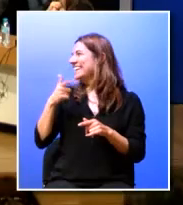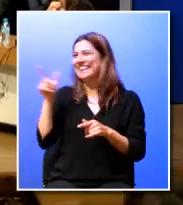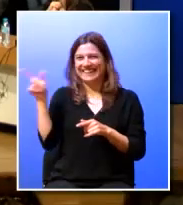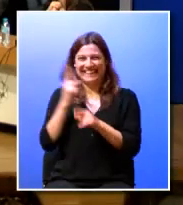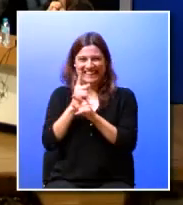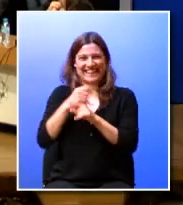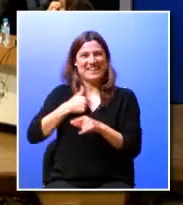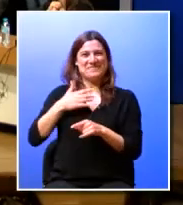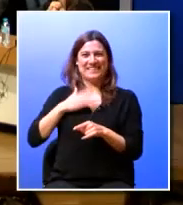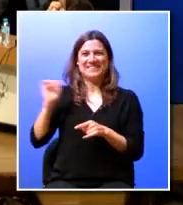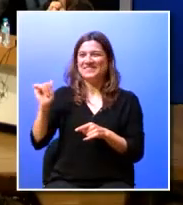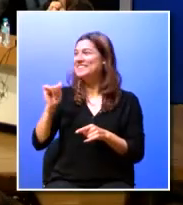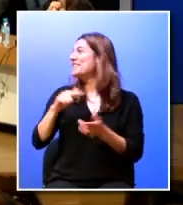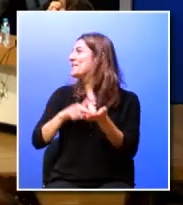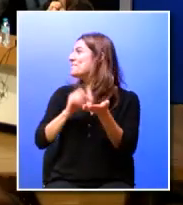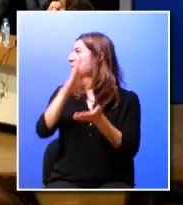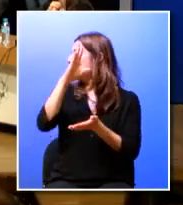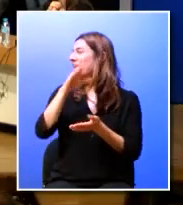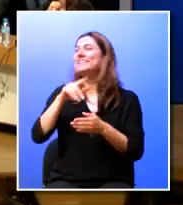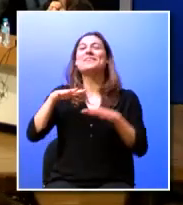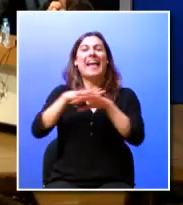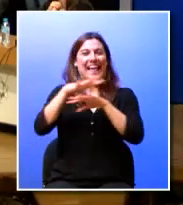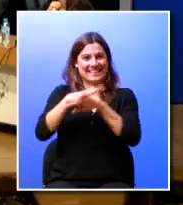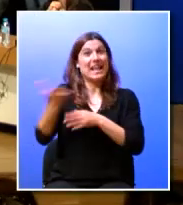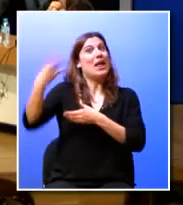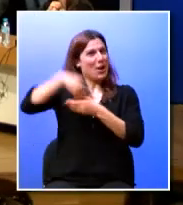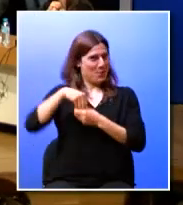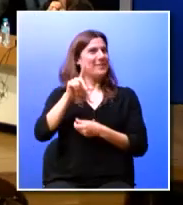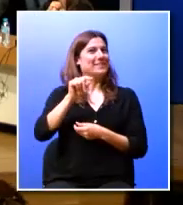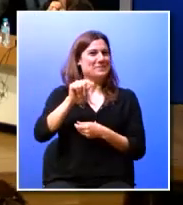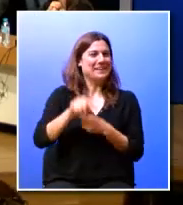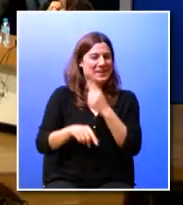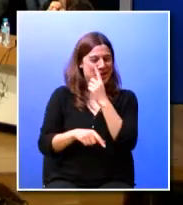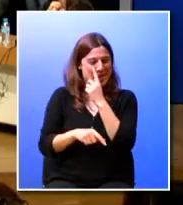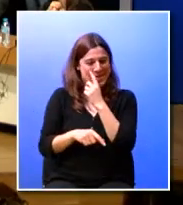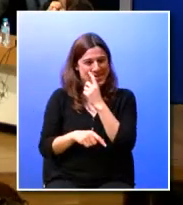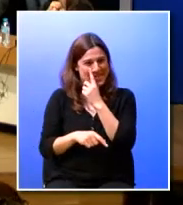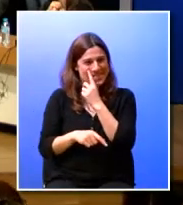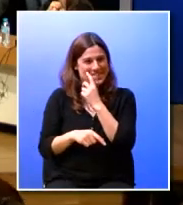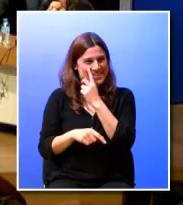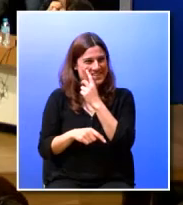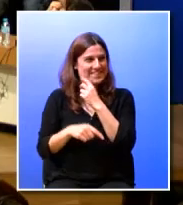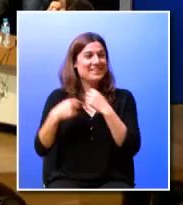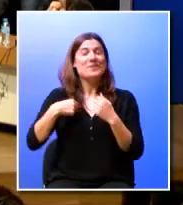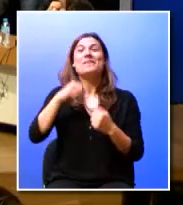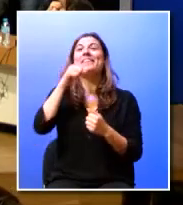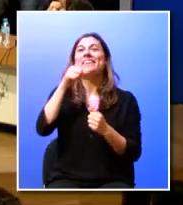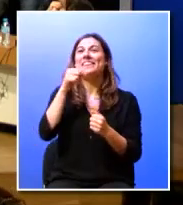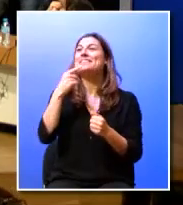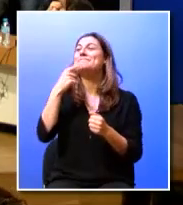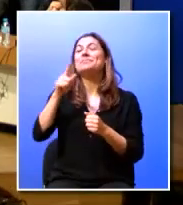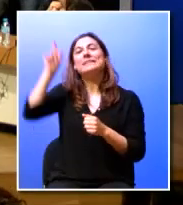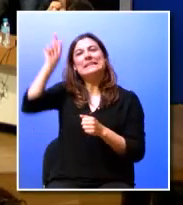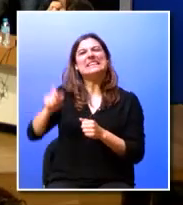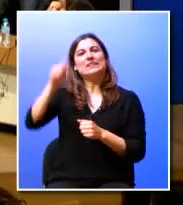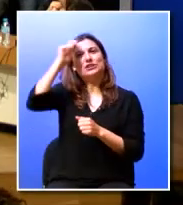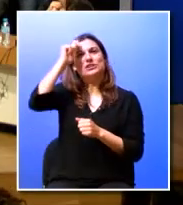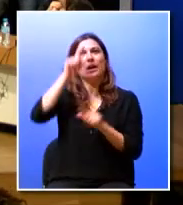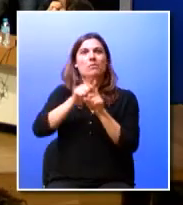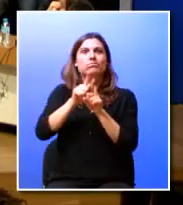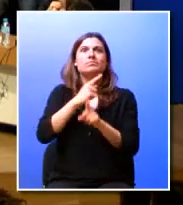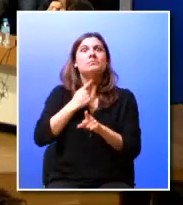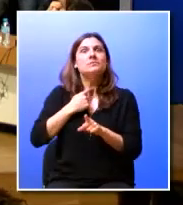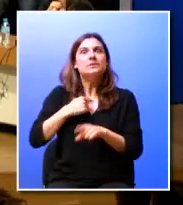Excel e PowerPoint incluídos este é o que eu costumo designar de estagiário viciado